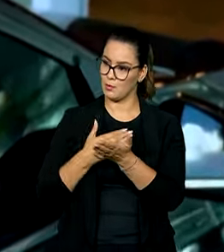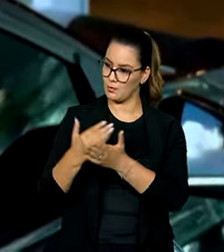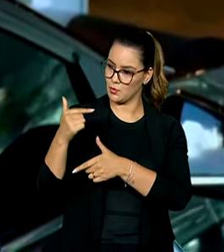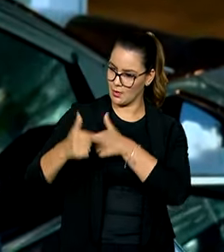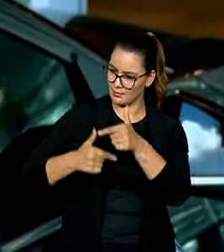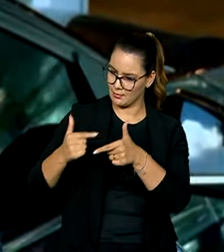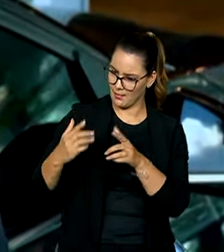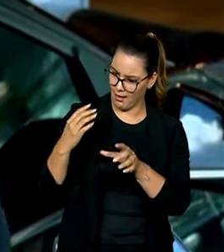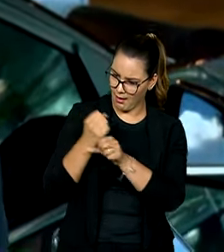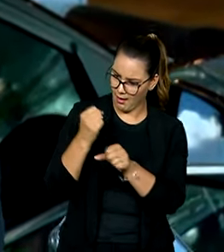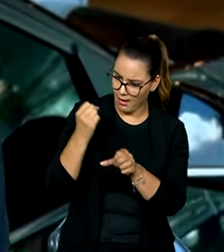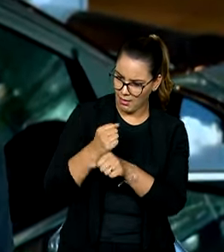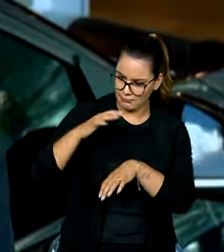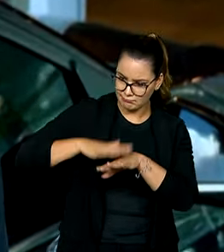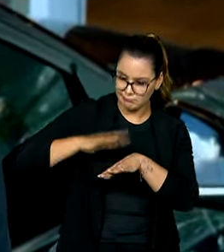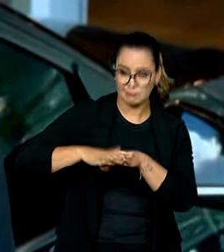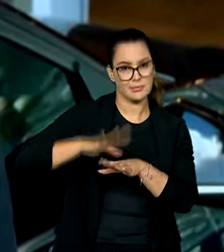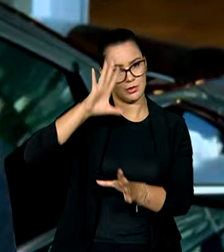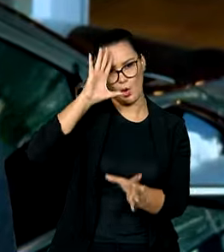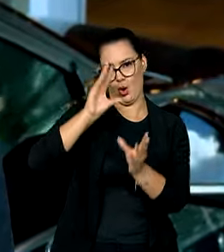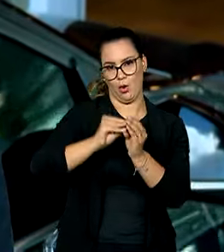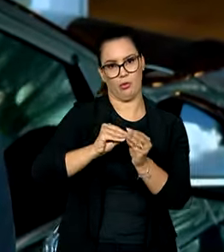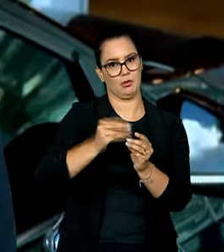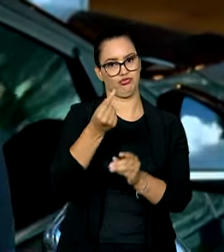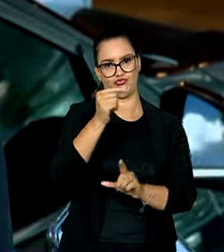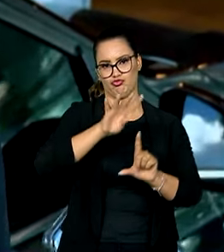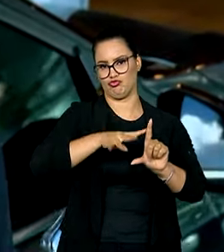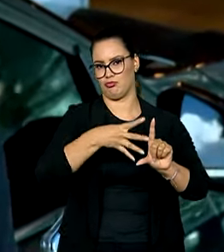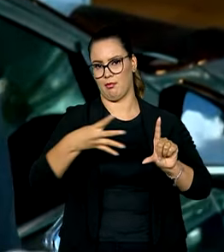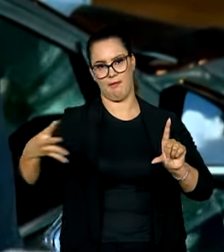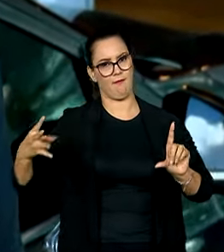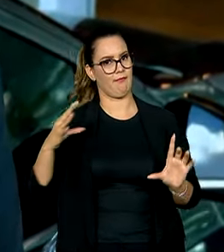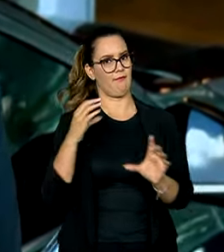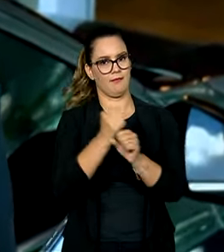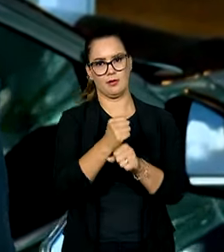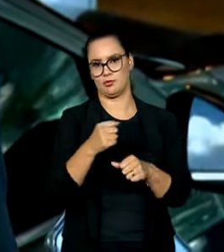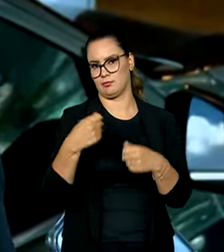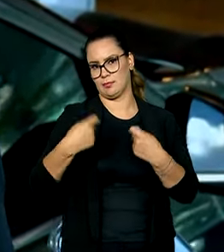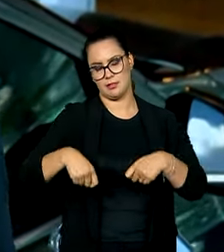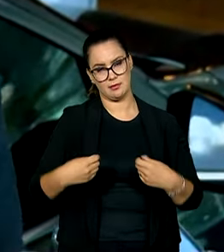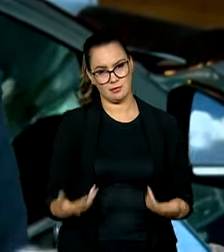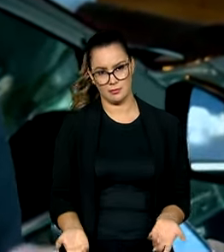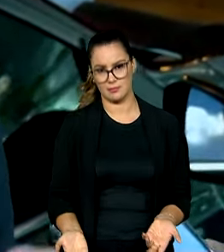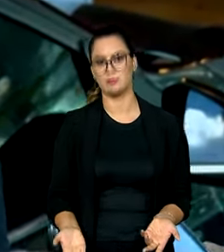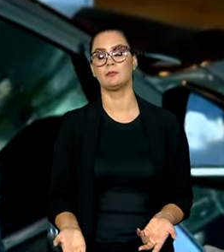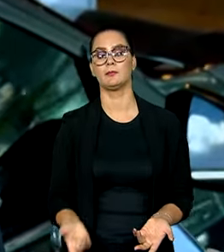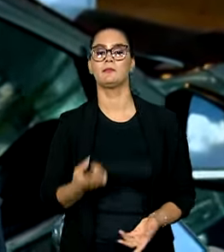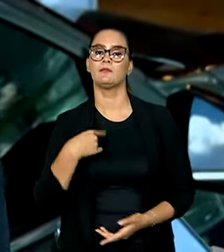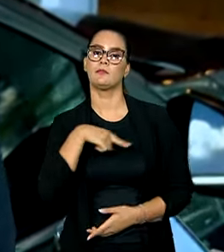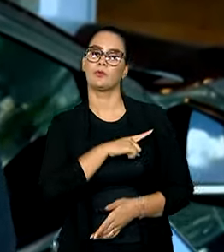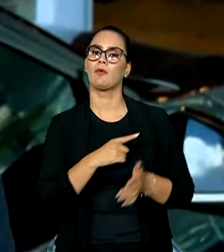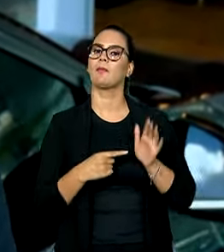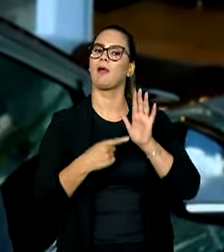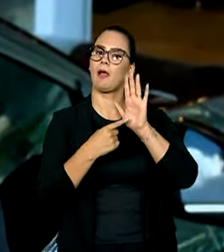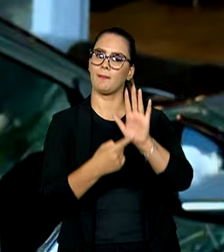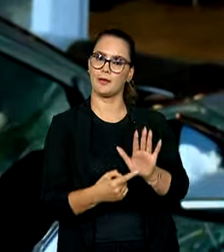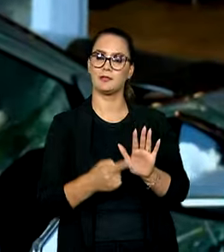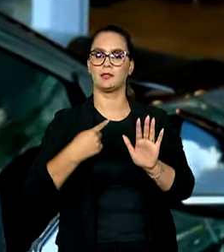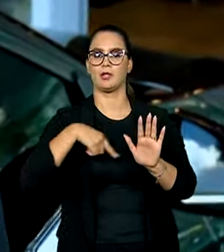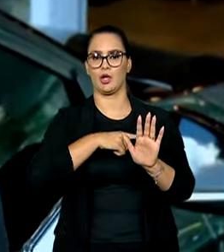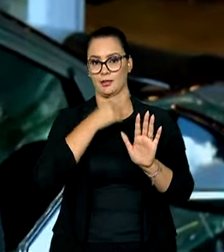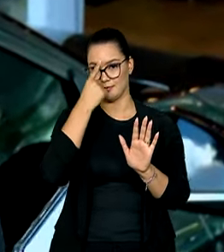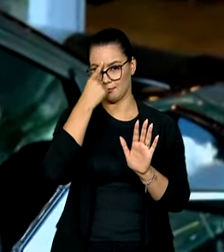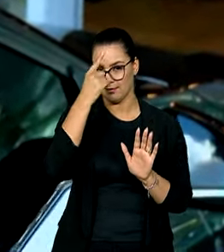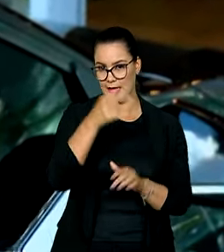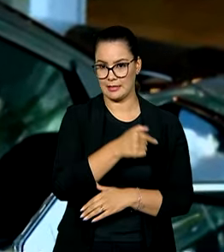cálculos, porque tem que fechar o orçamento, a peça orçamentária. E nós vamos apresentar a nossa ideia